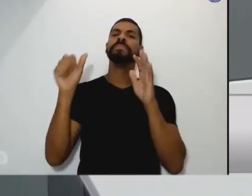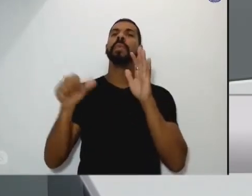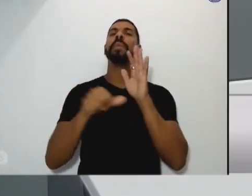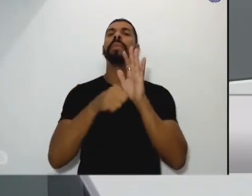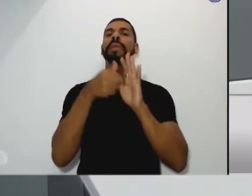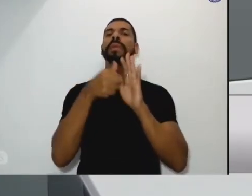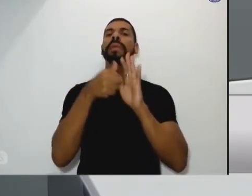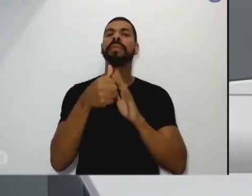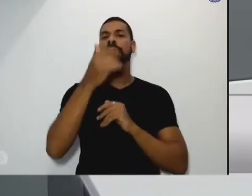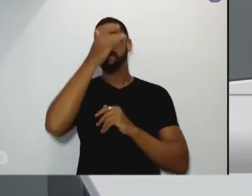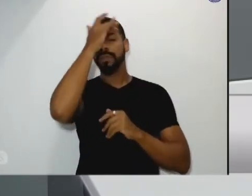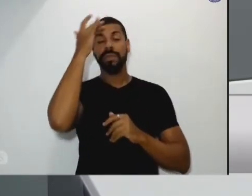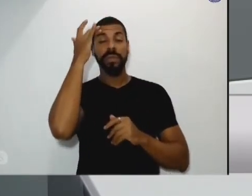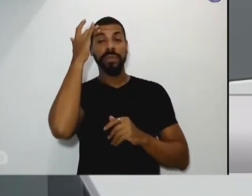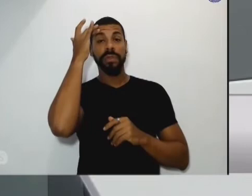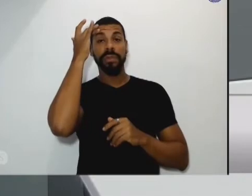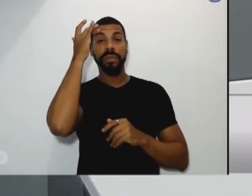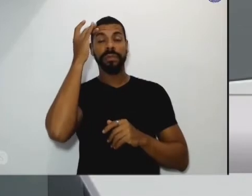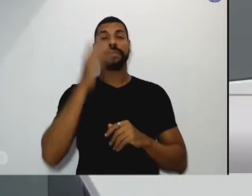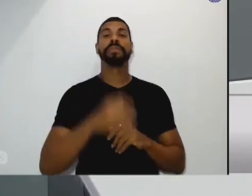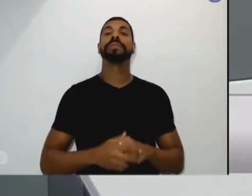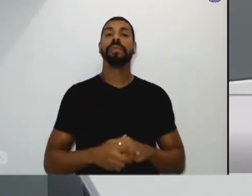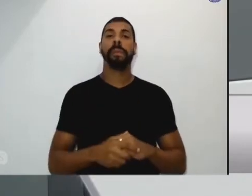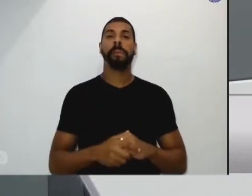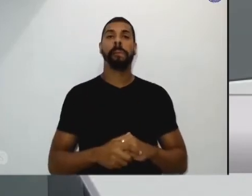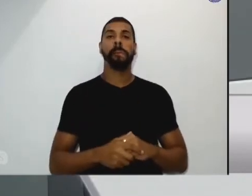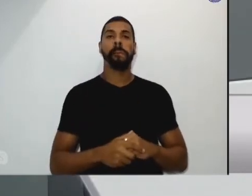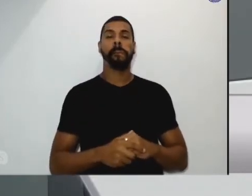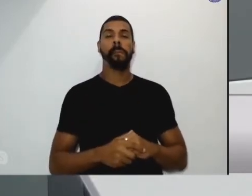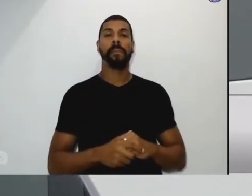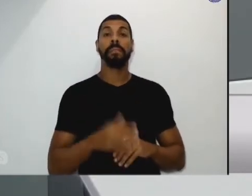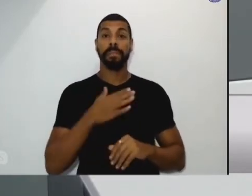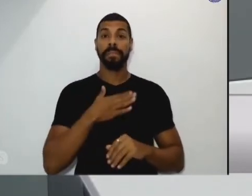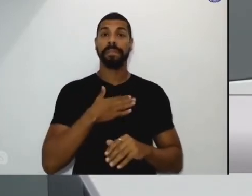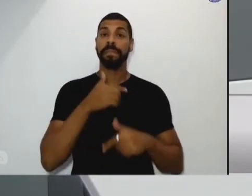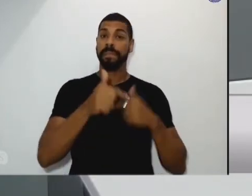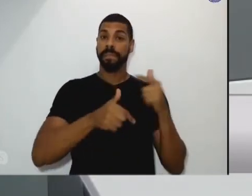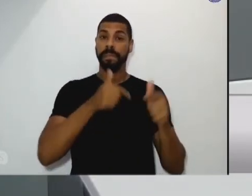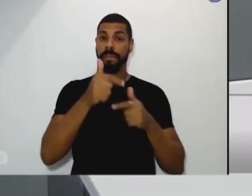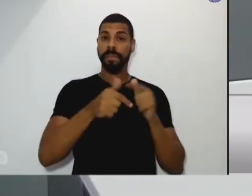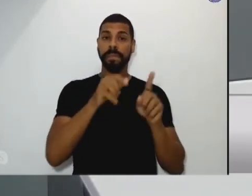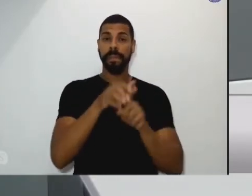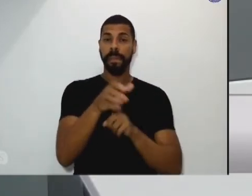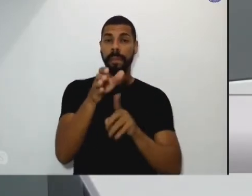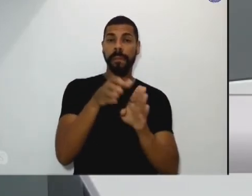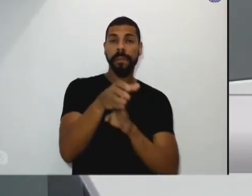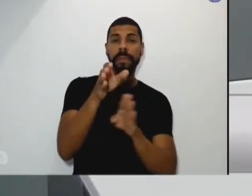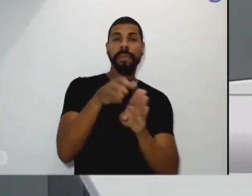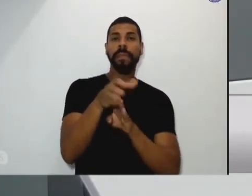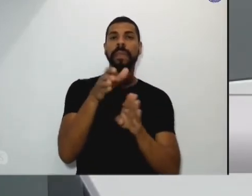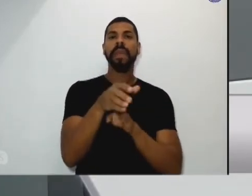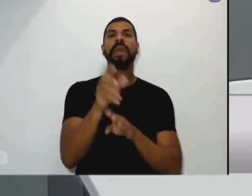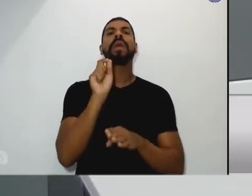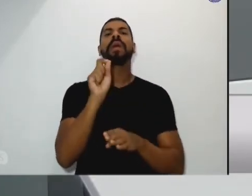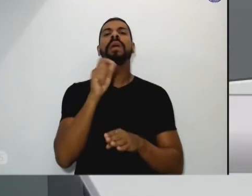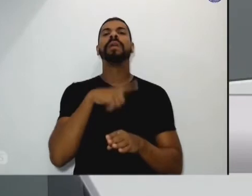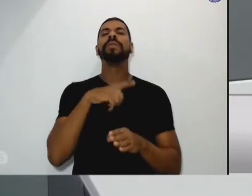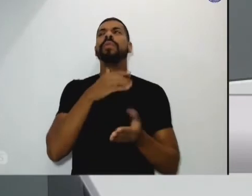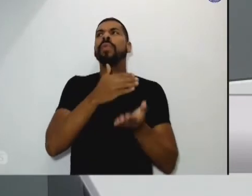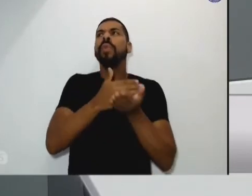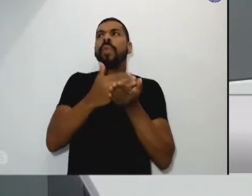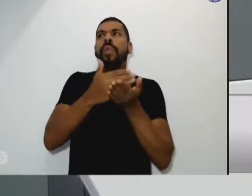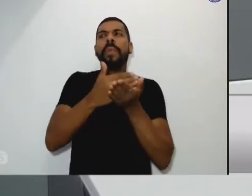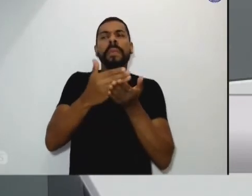Nutras eu como assistente social e lá da paróquia Nossa Senhora de Fátima acompanhei o início do